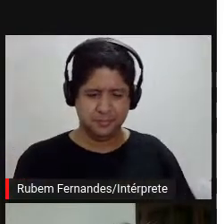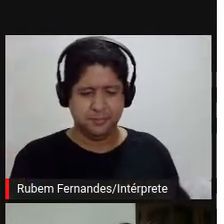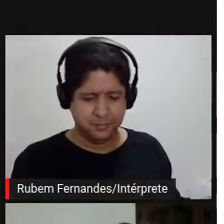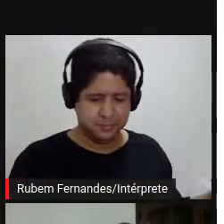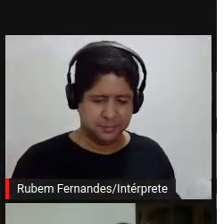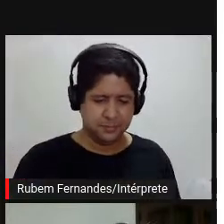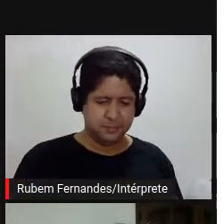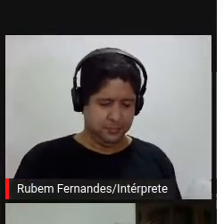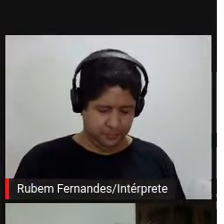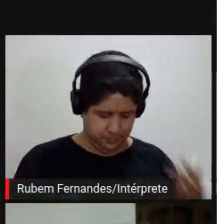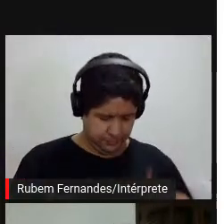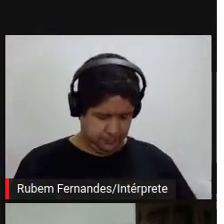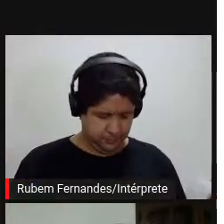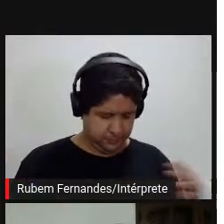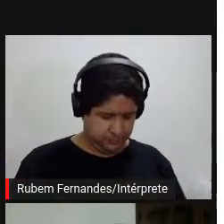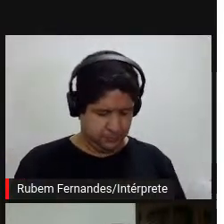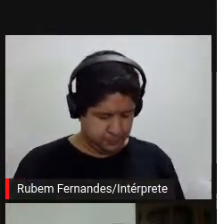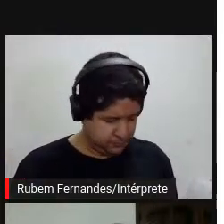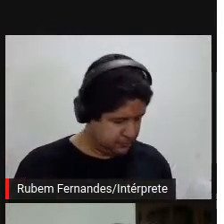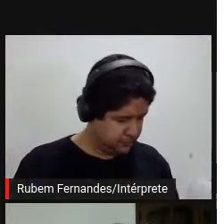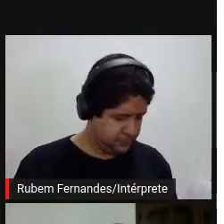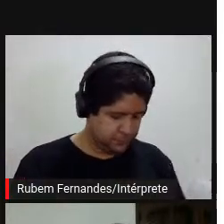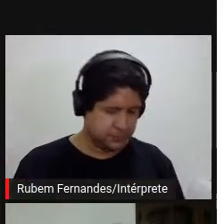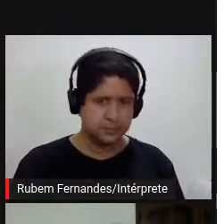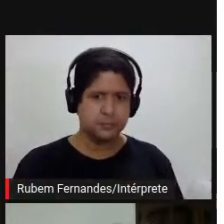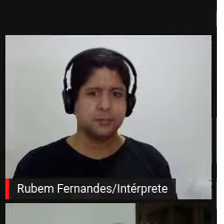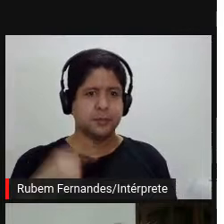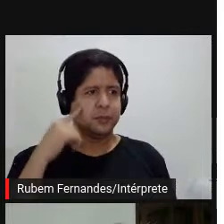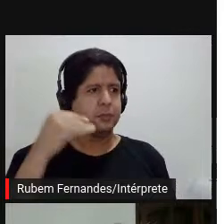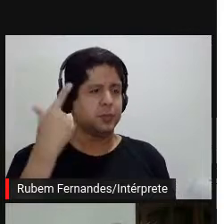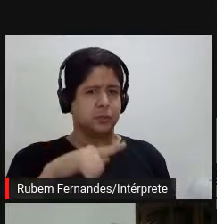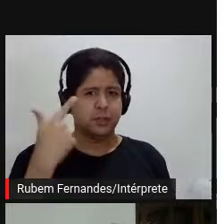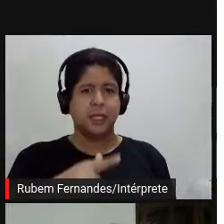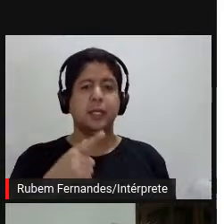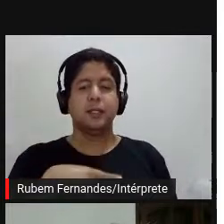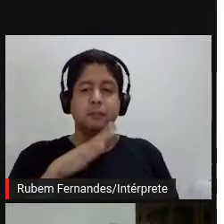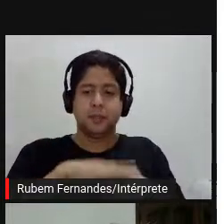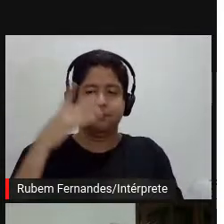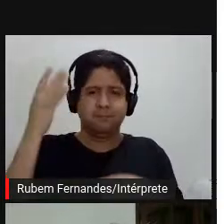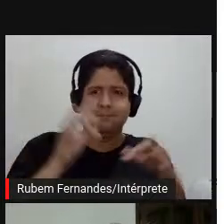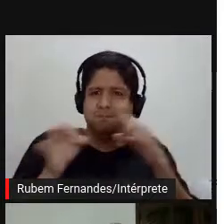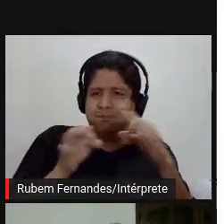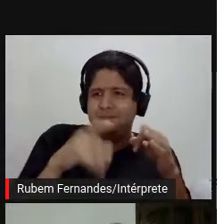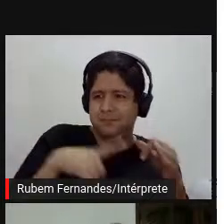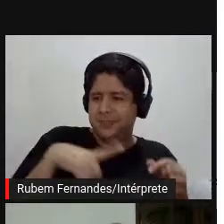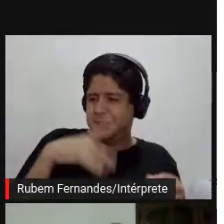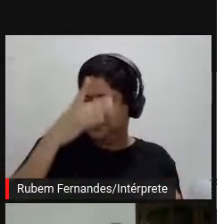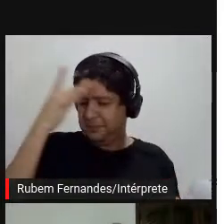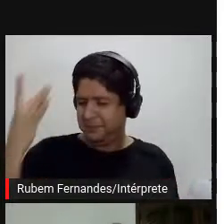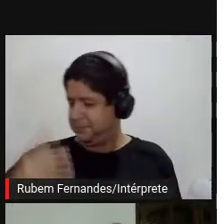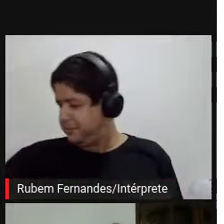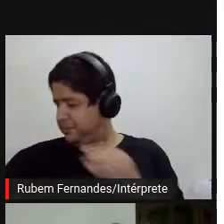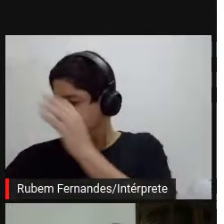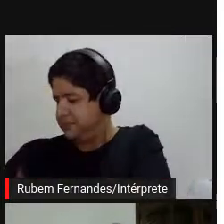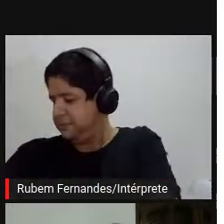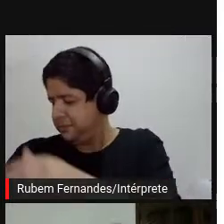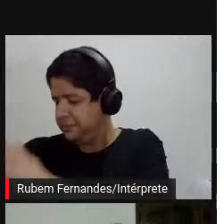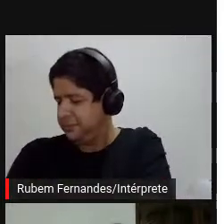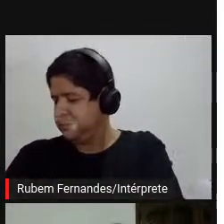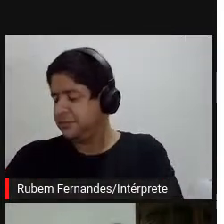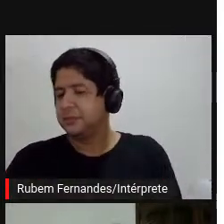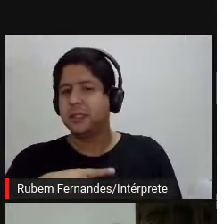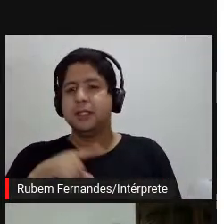contemplação, tem diferença, não tem, são muitas as questões. Falei, bem, para eu pesquisar o Hélio Oiticica, ao invés de eu ficar